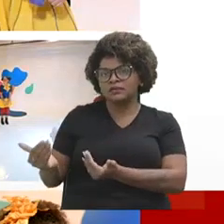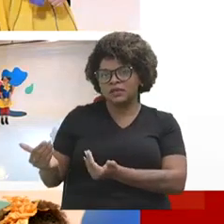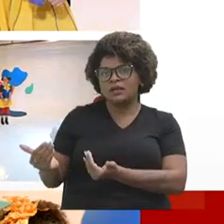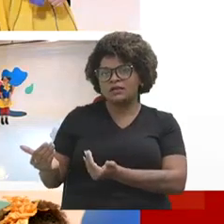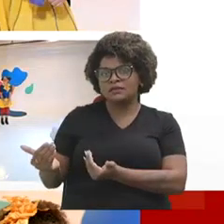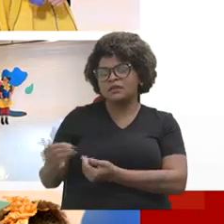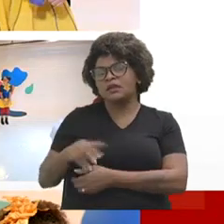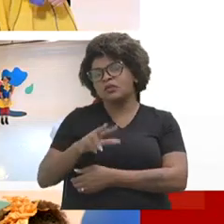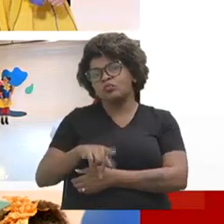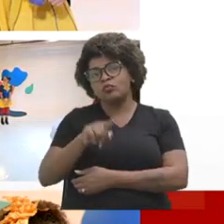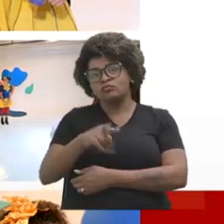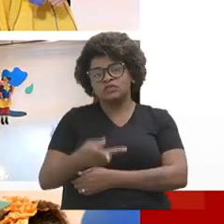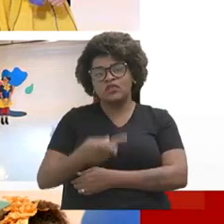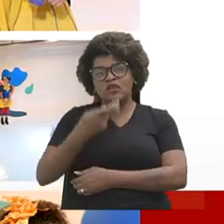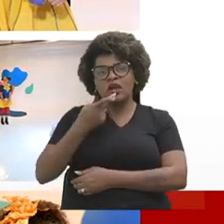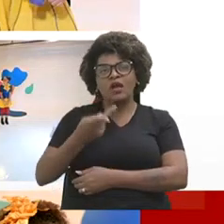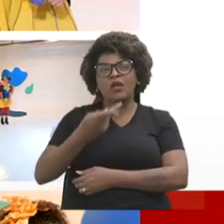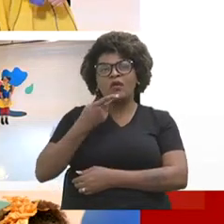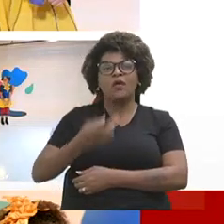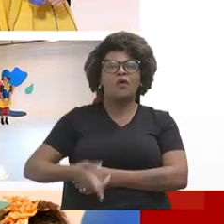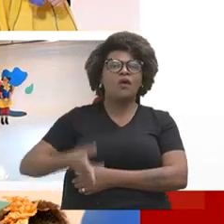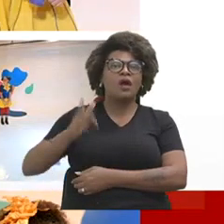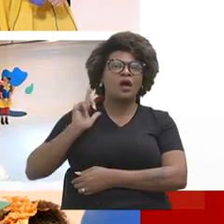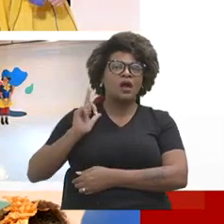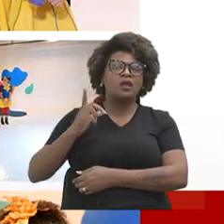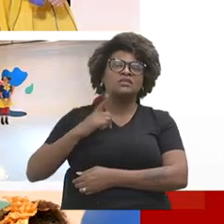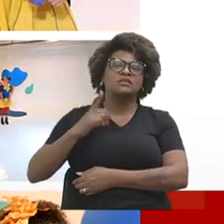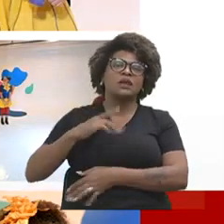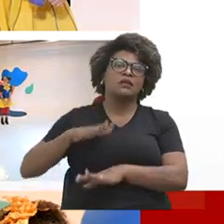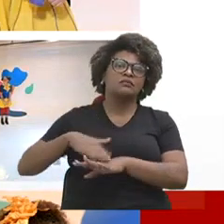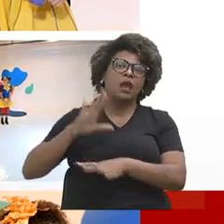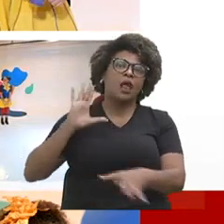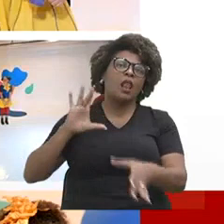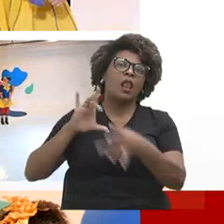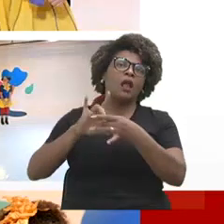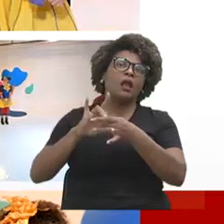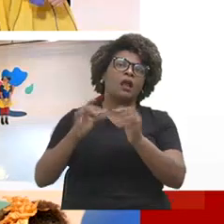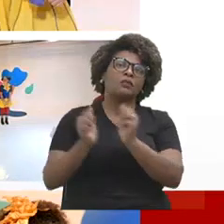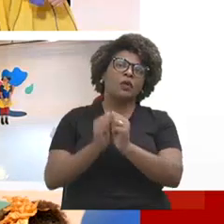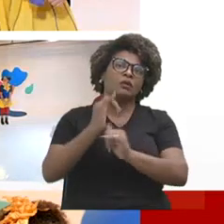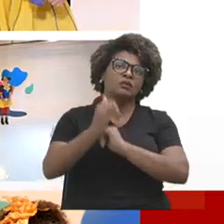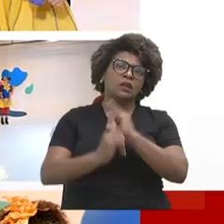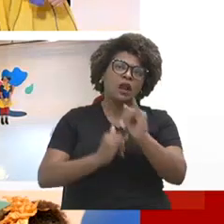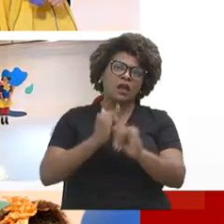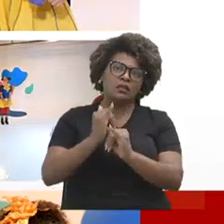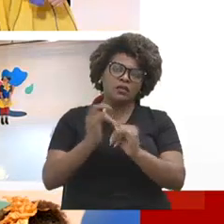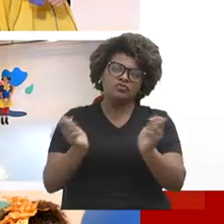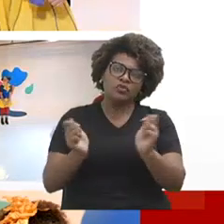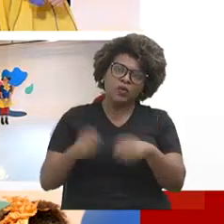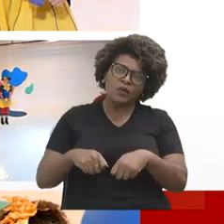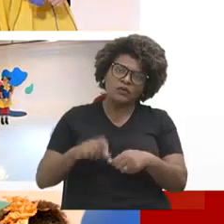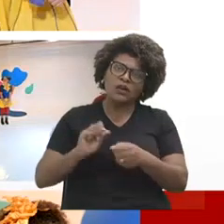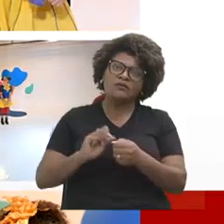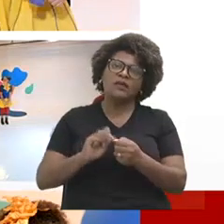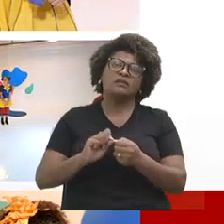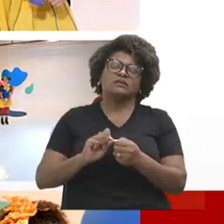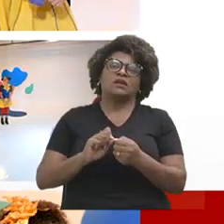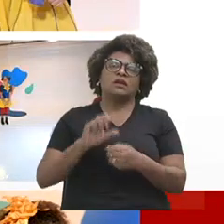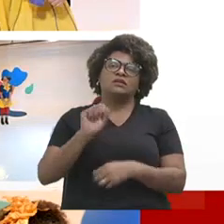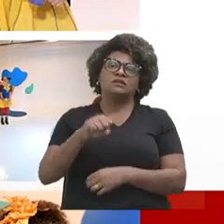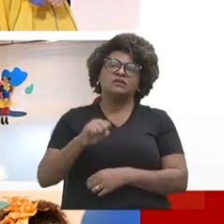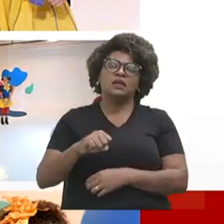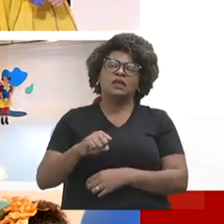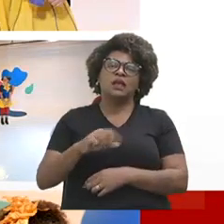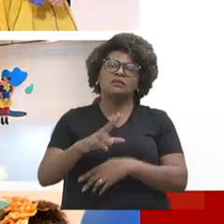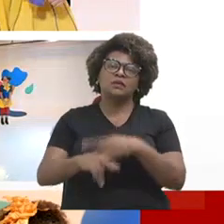salientou, Bernardo, são muito mais ligados na internet, então a gente conseguiu buscar esse